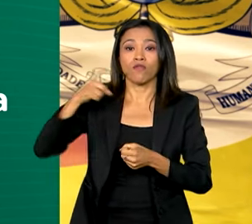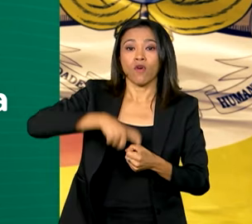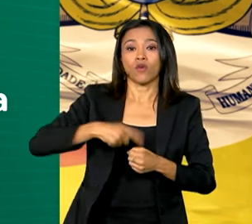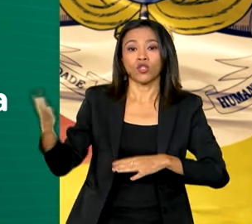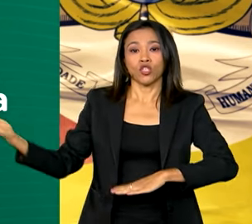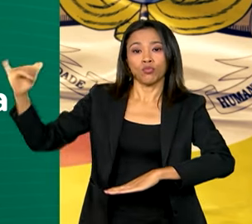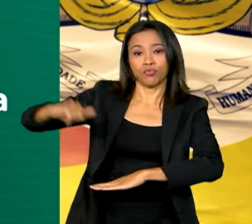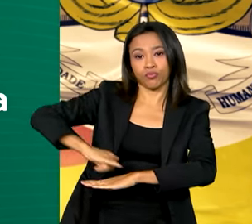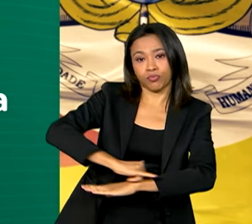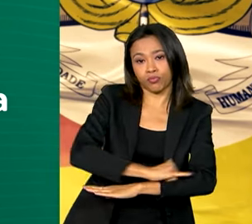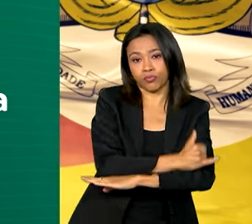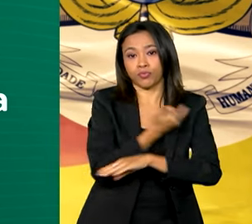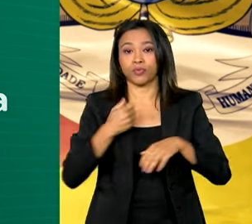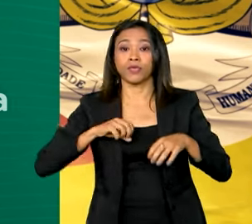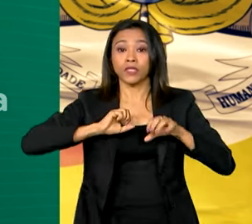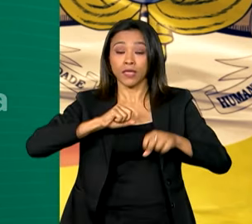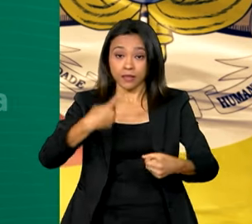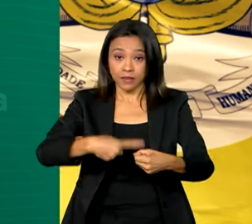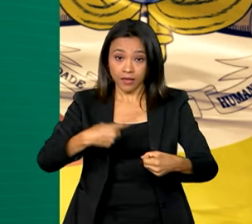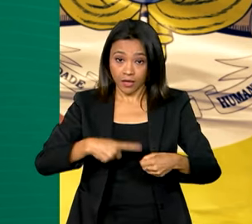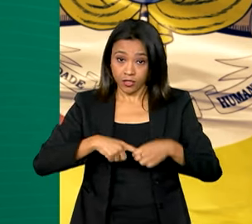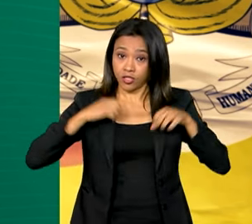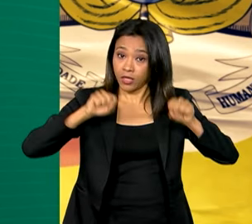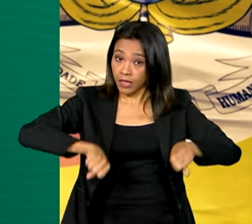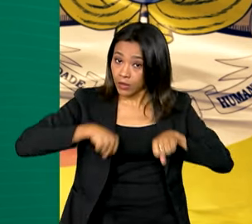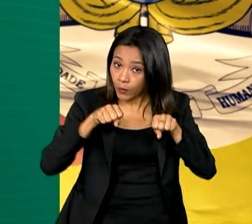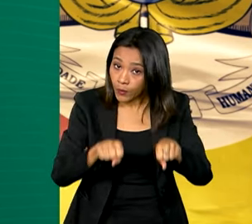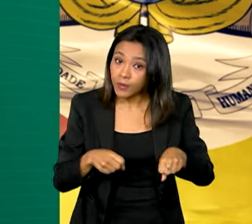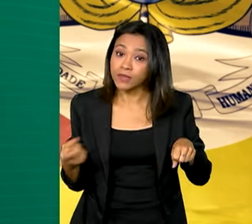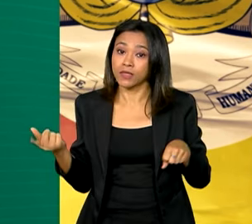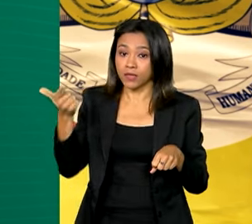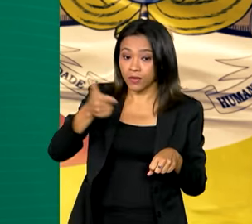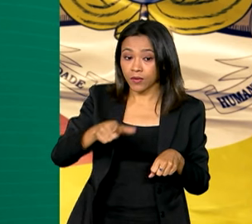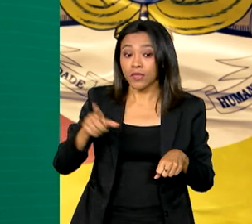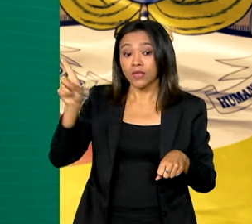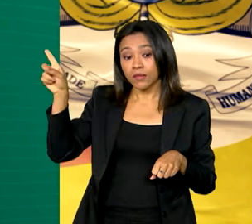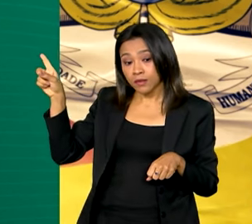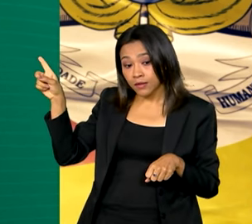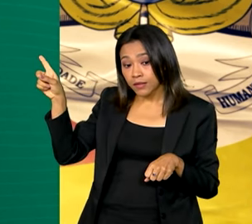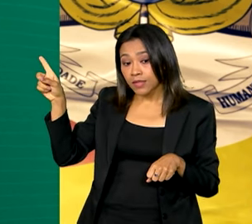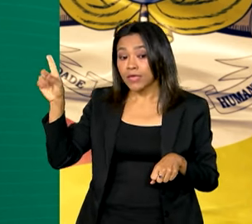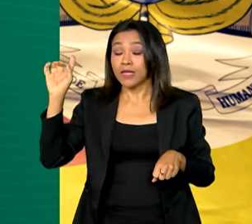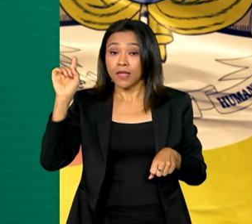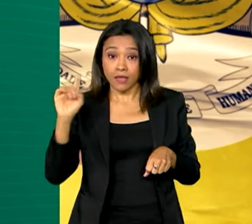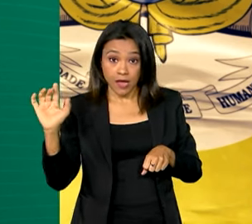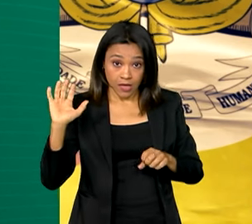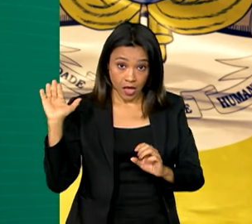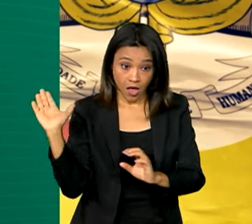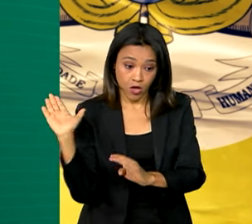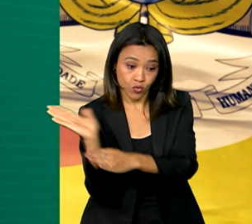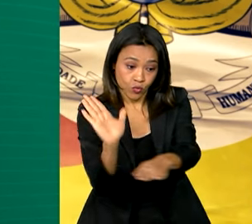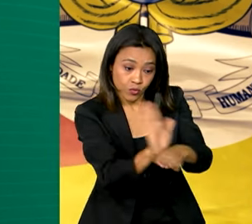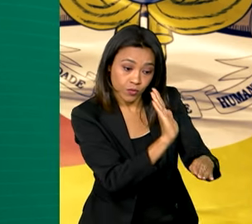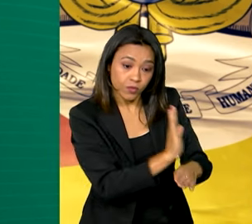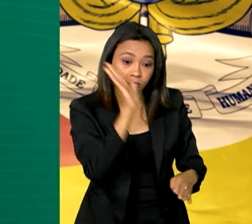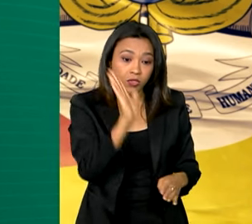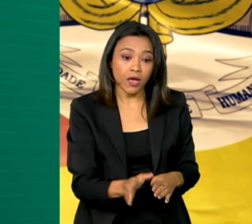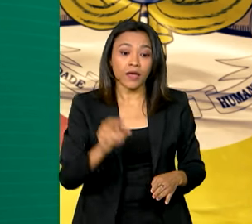aérea de canoas e o reforço da aviação regional. Durante o pico das ações de resgate, foram religados